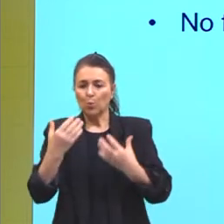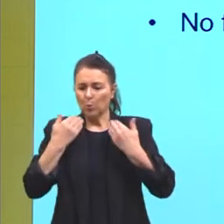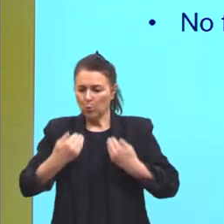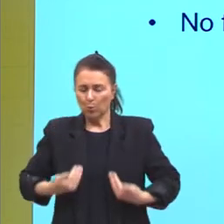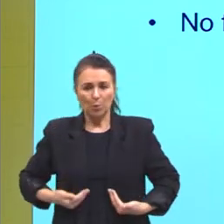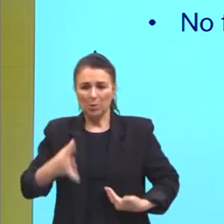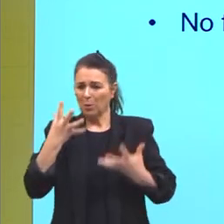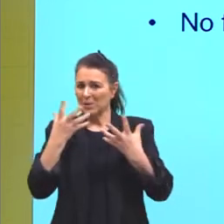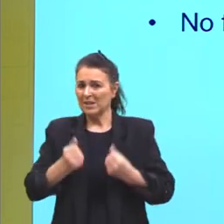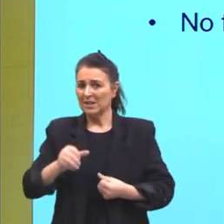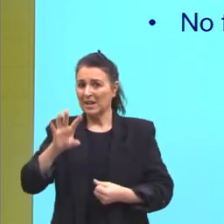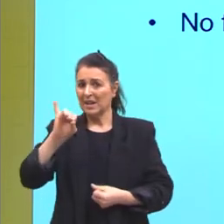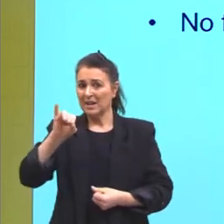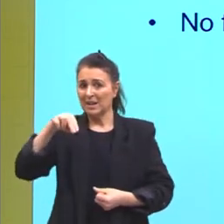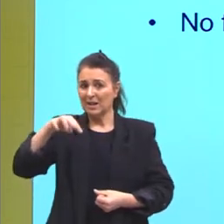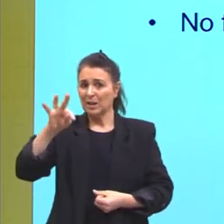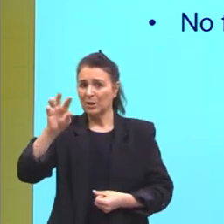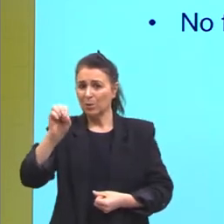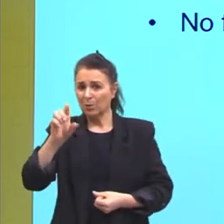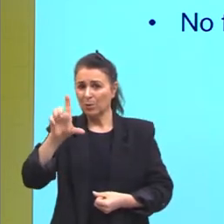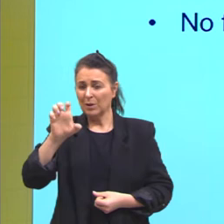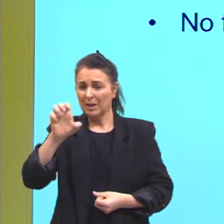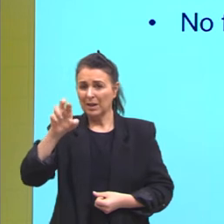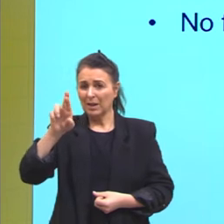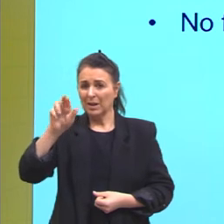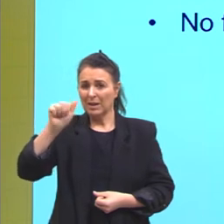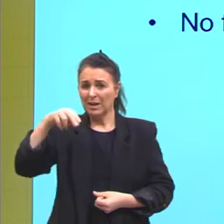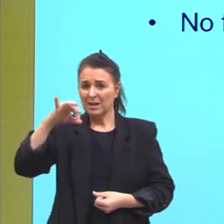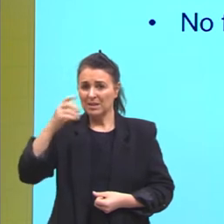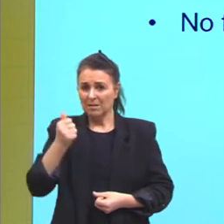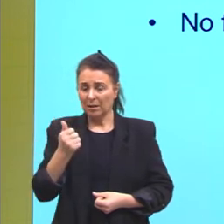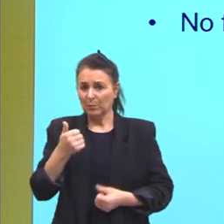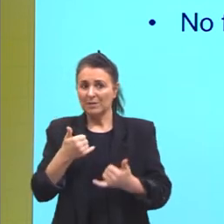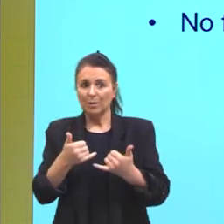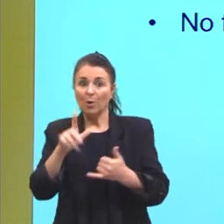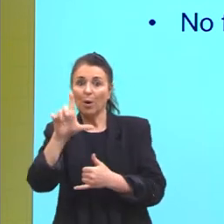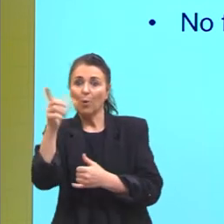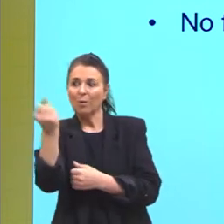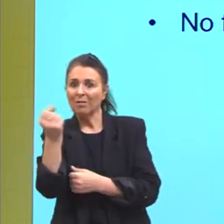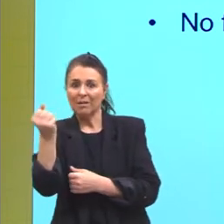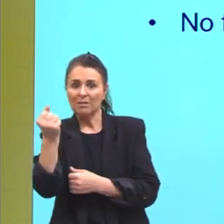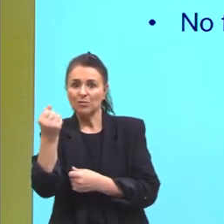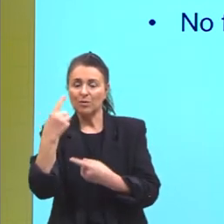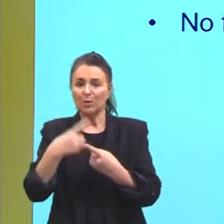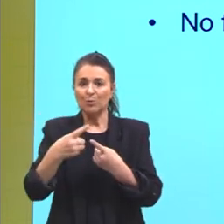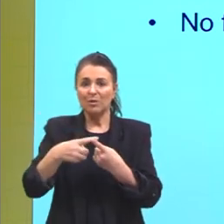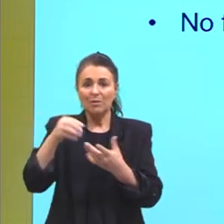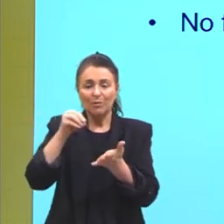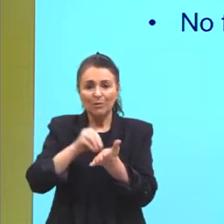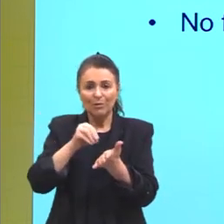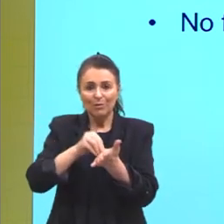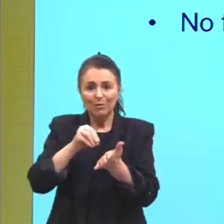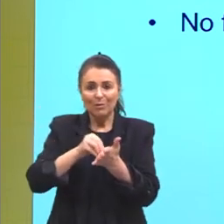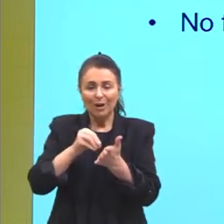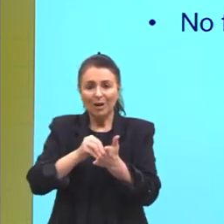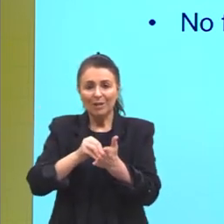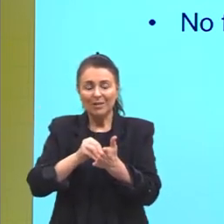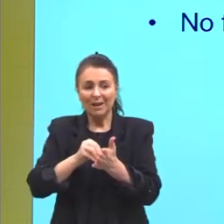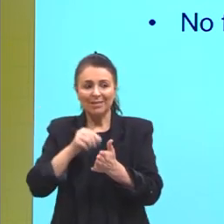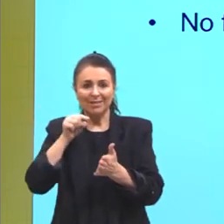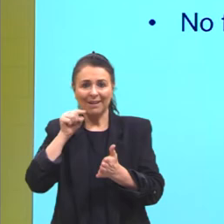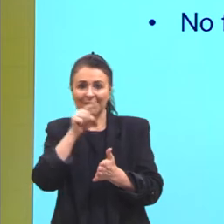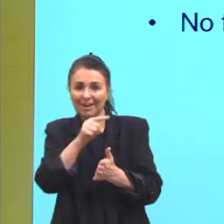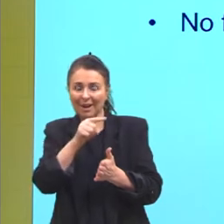uma intolerância à lactose, é porque eu tenho falta, muitas vezes, depende de cada pessoa, tem falta daquela